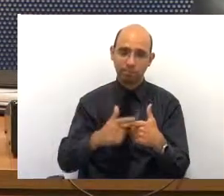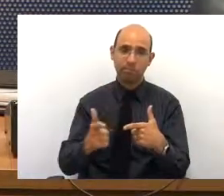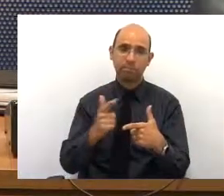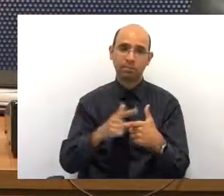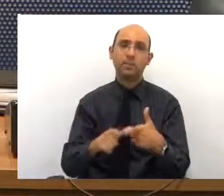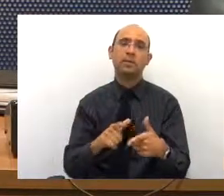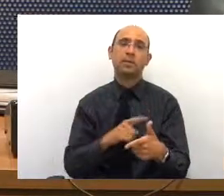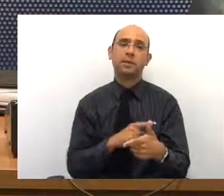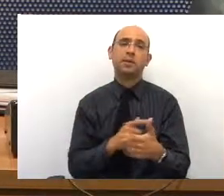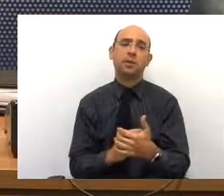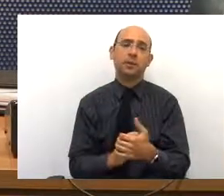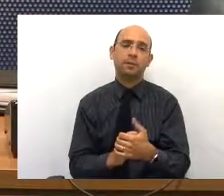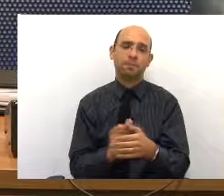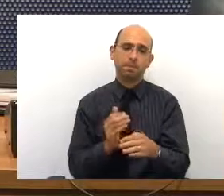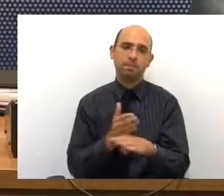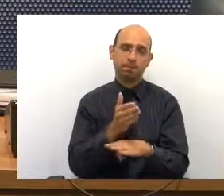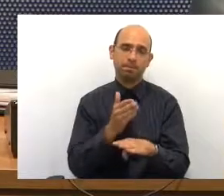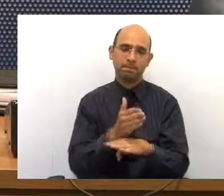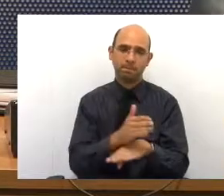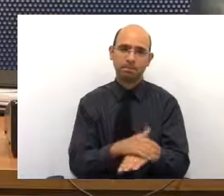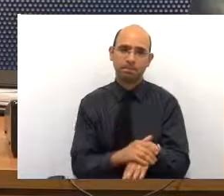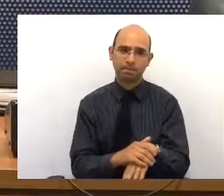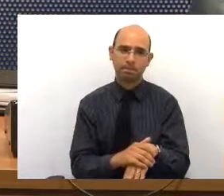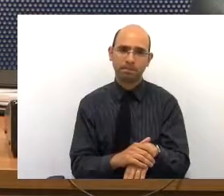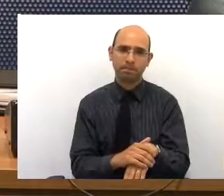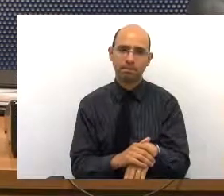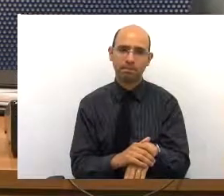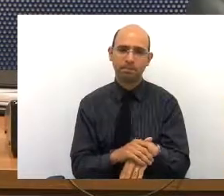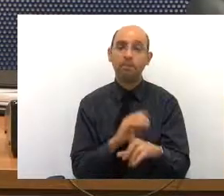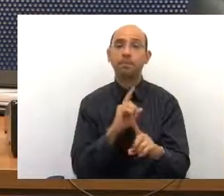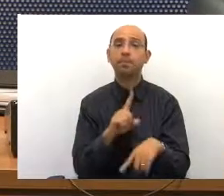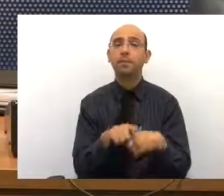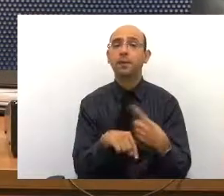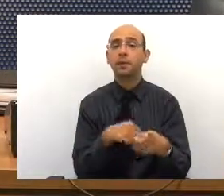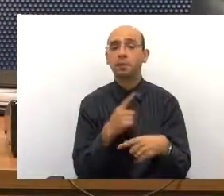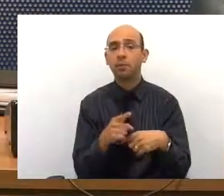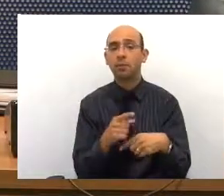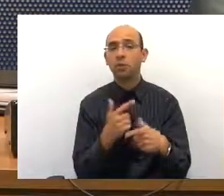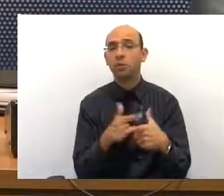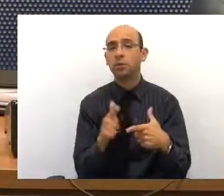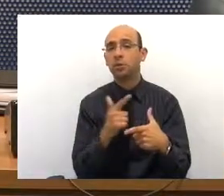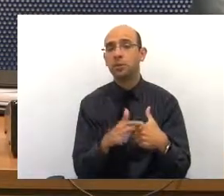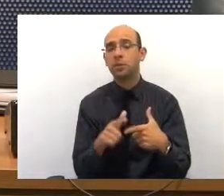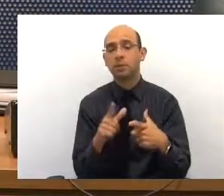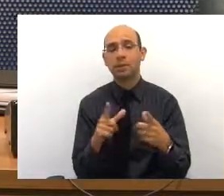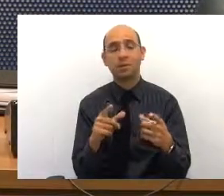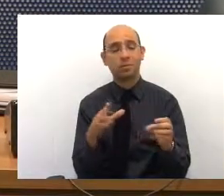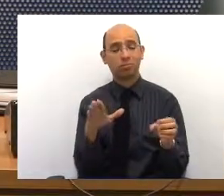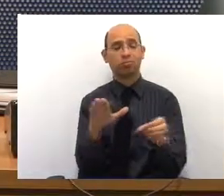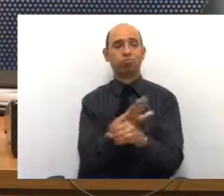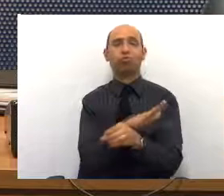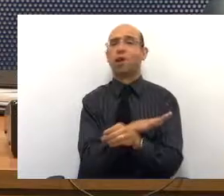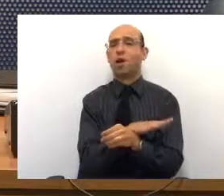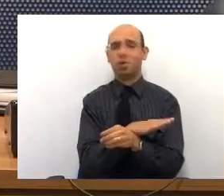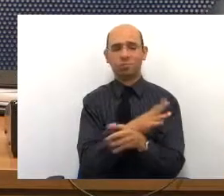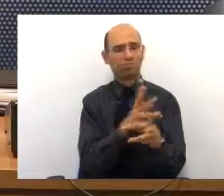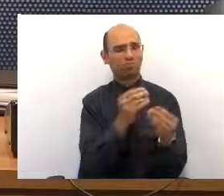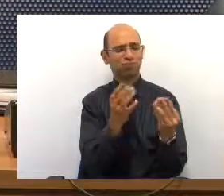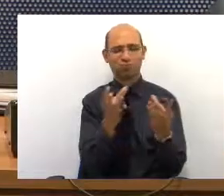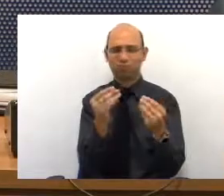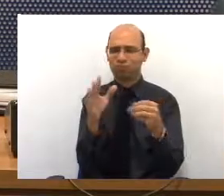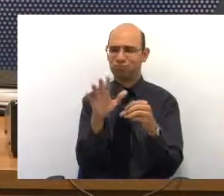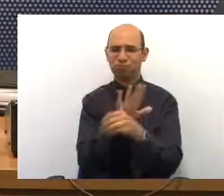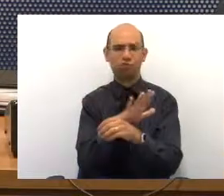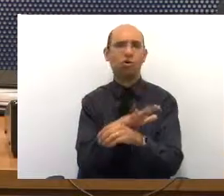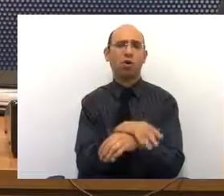de acessibilidade. Além de ter um problema de superlotação, ela é muito lotada.